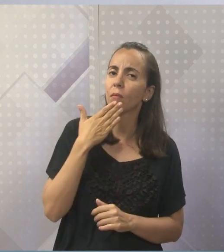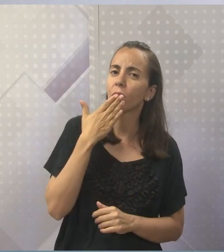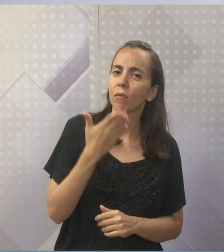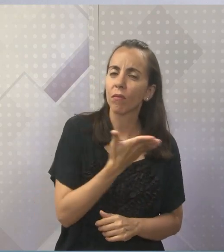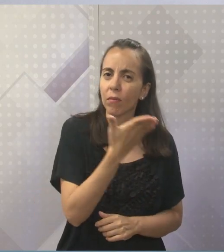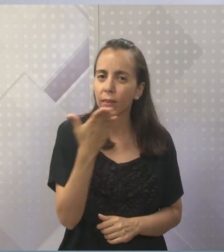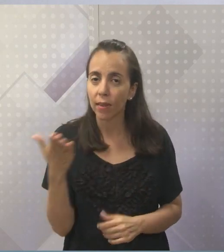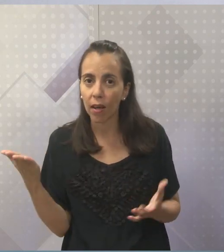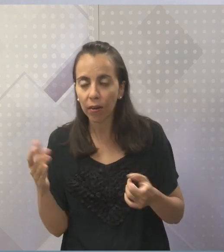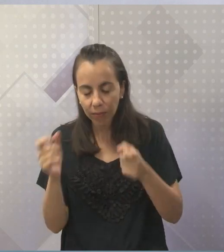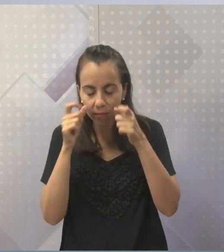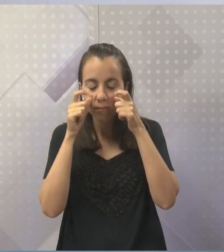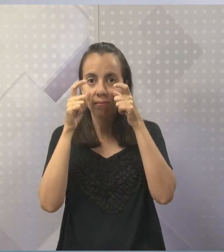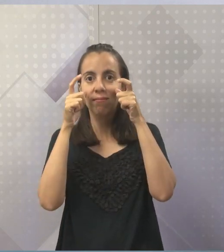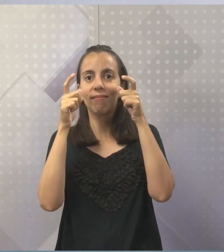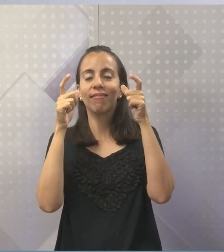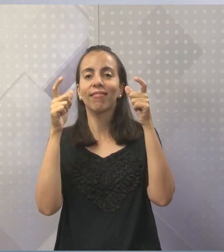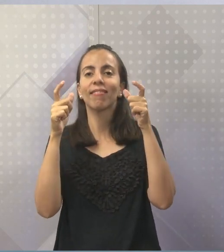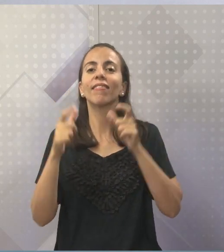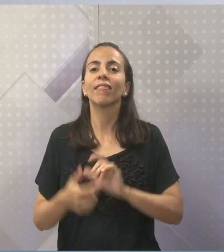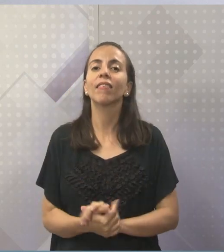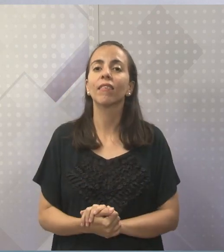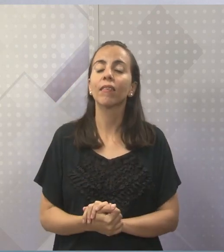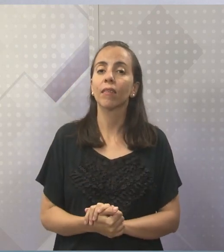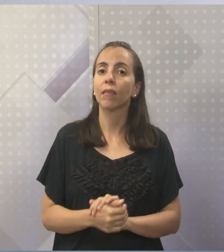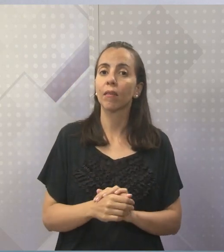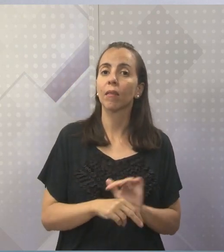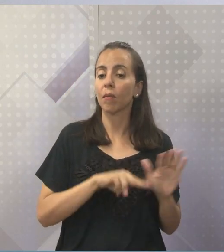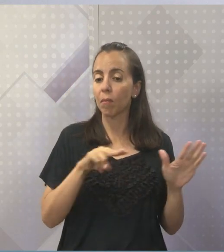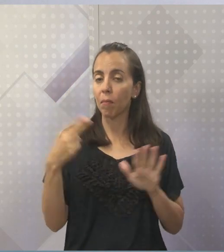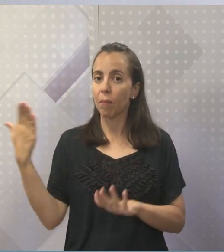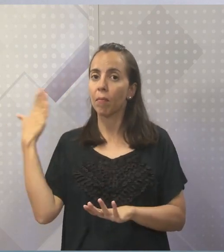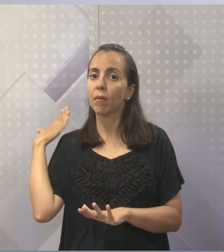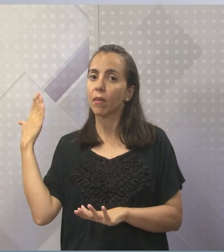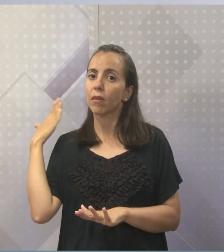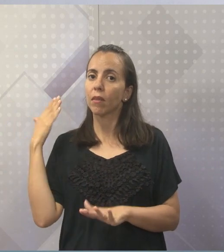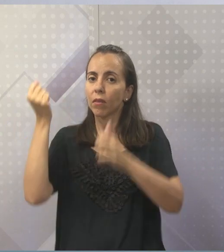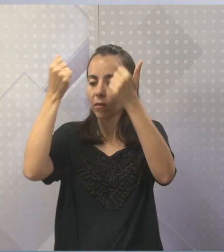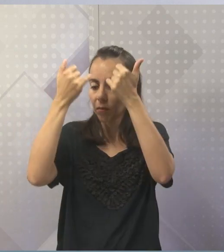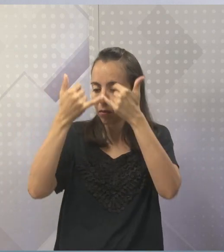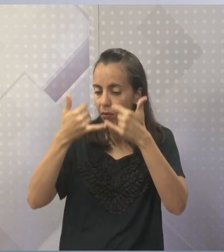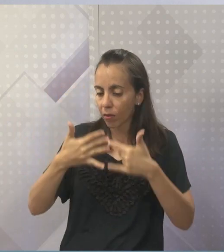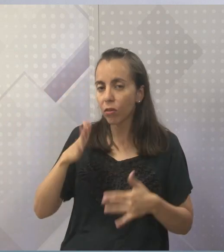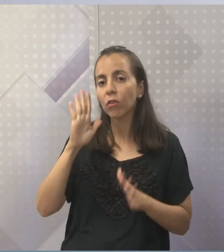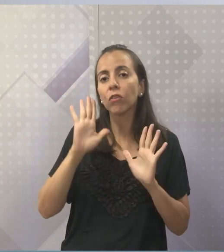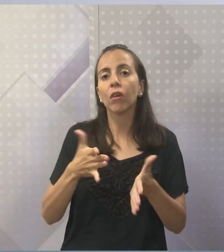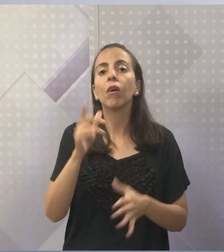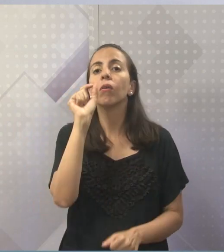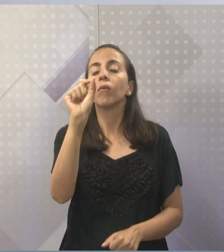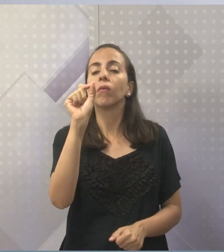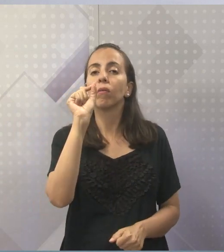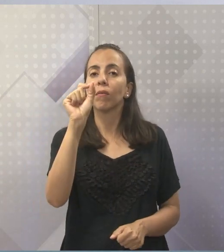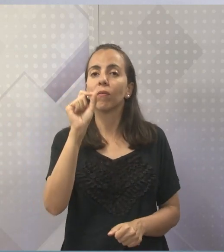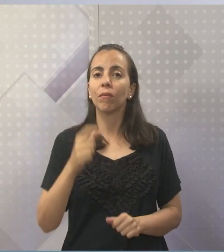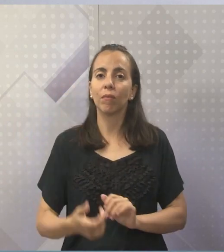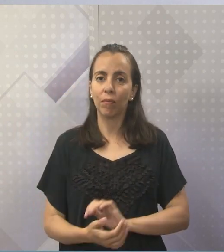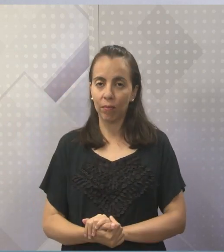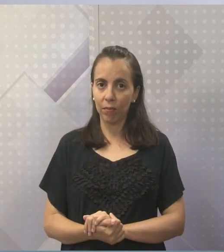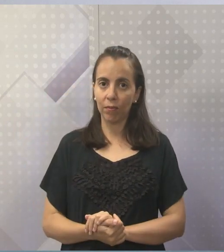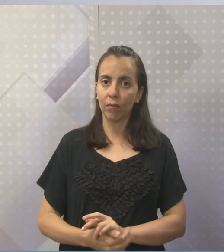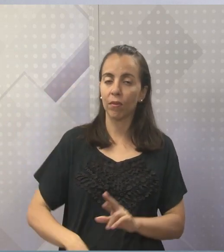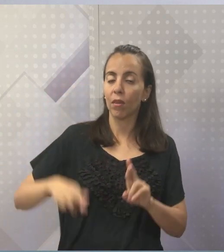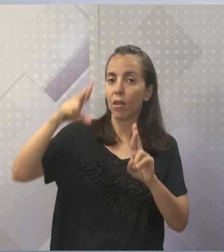prestassem bastante atenção. A semana passada foi falado para vocês acerca das